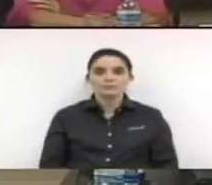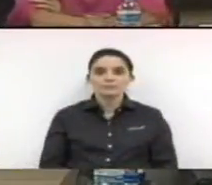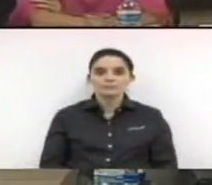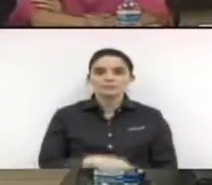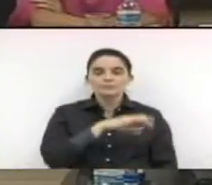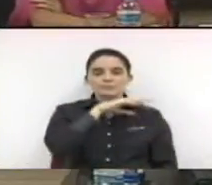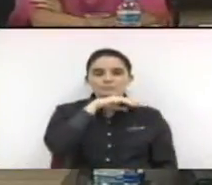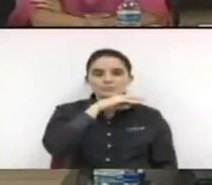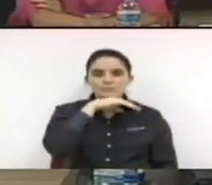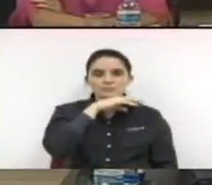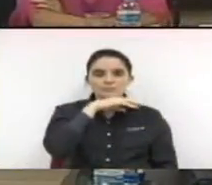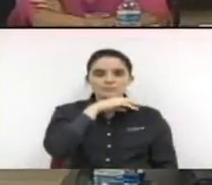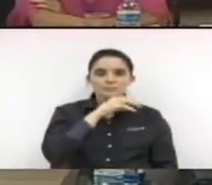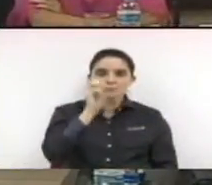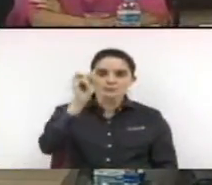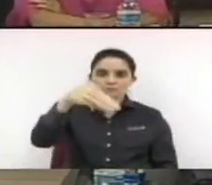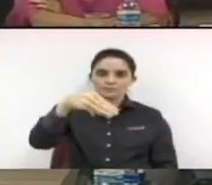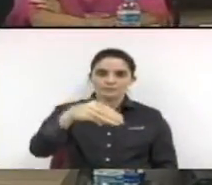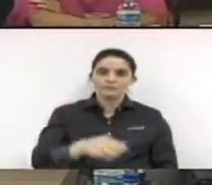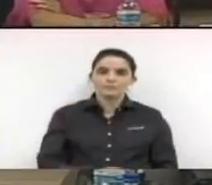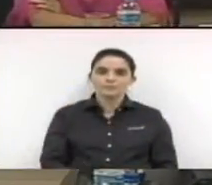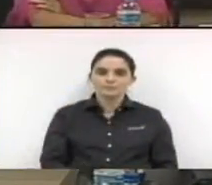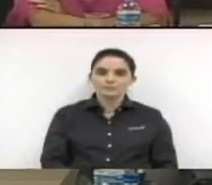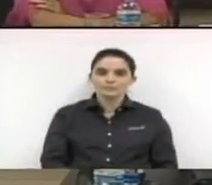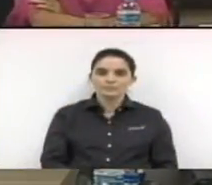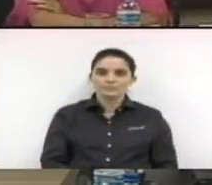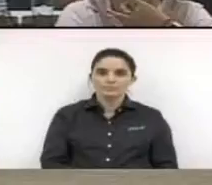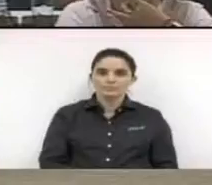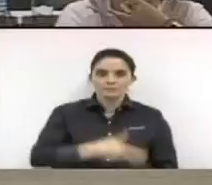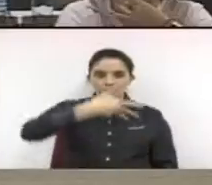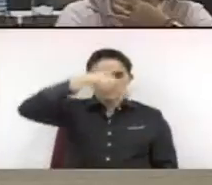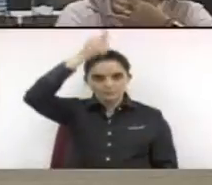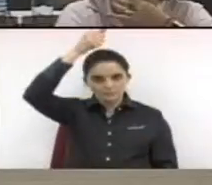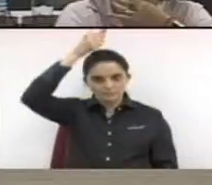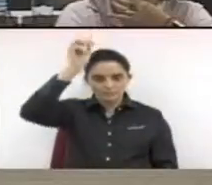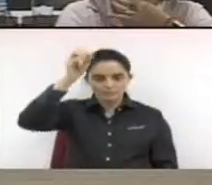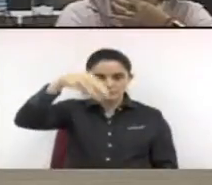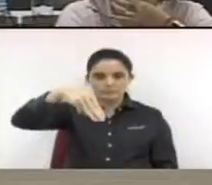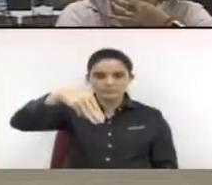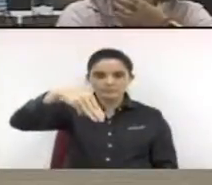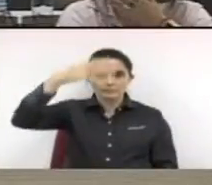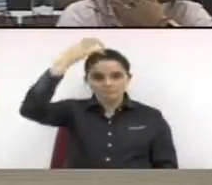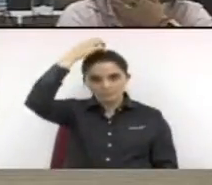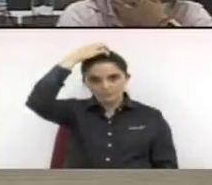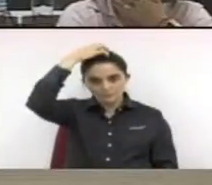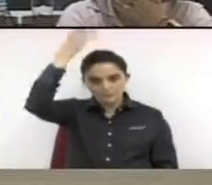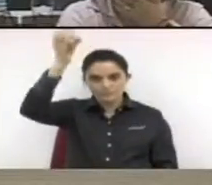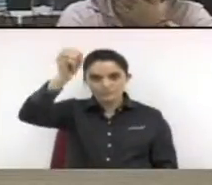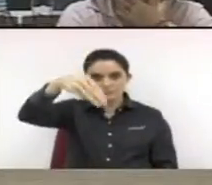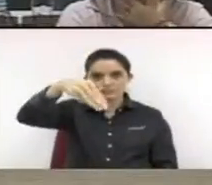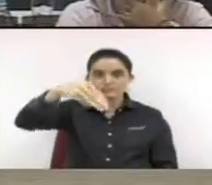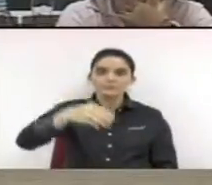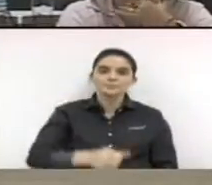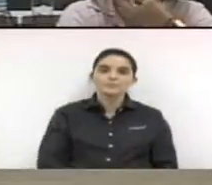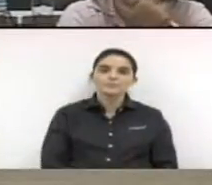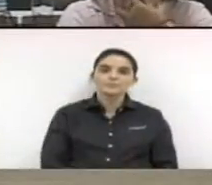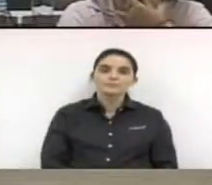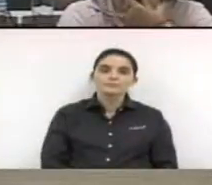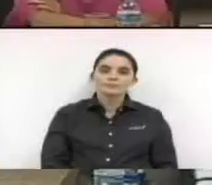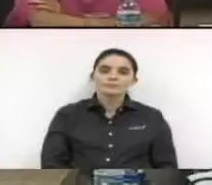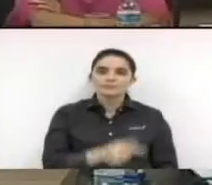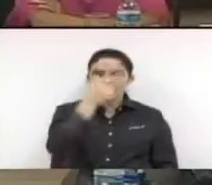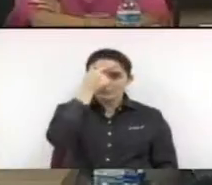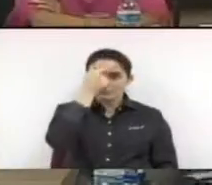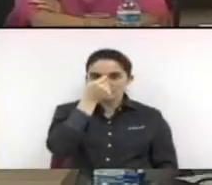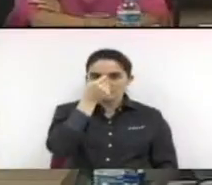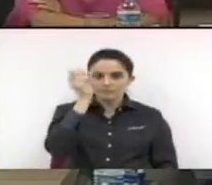André Henrique da Silva. Sim. Toninho Franco. Sim. Darcy Reis. Sim. Edivaldo